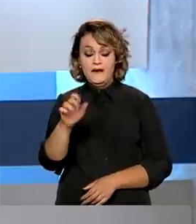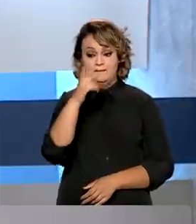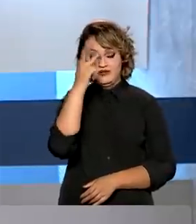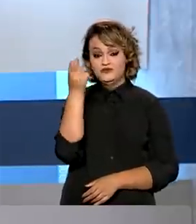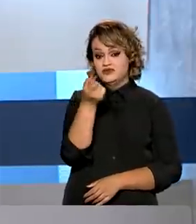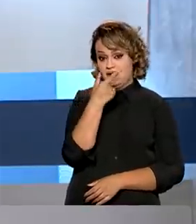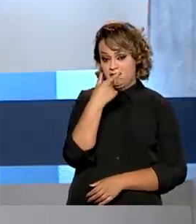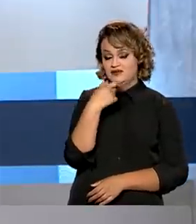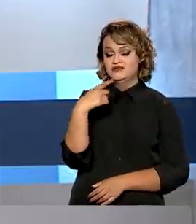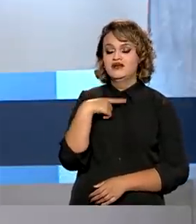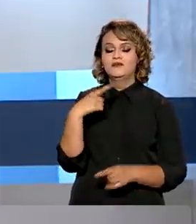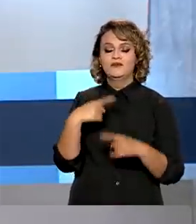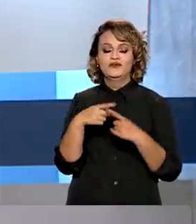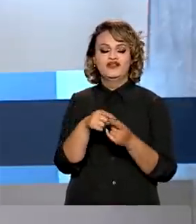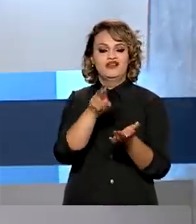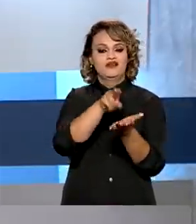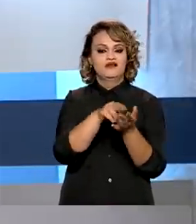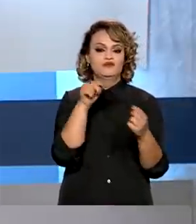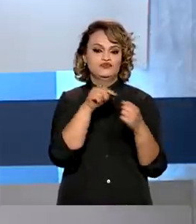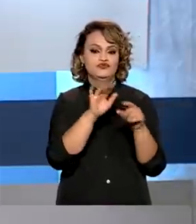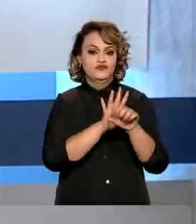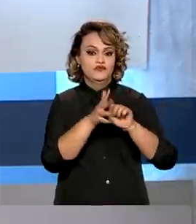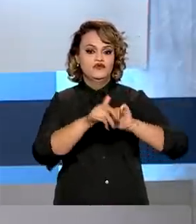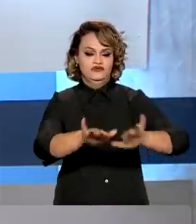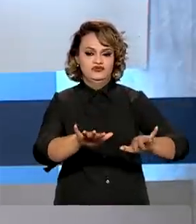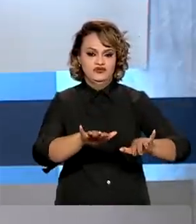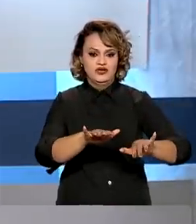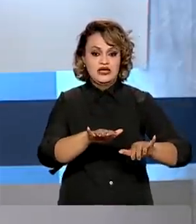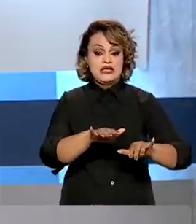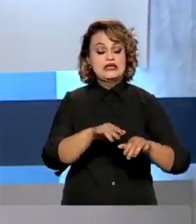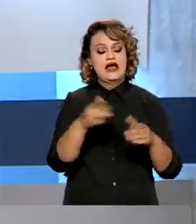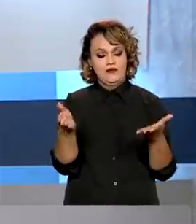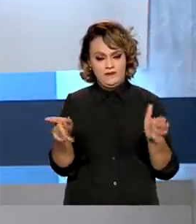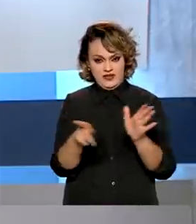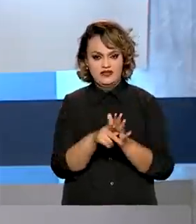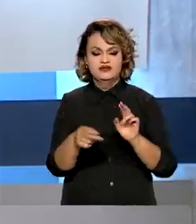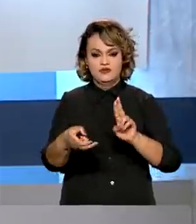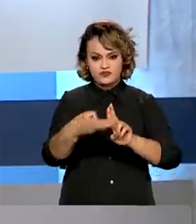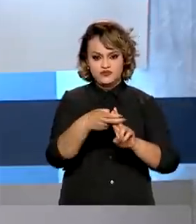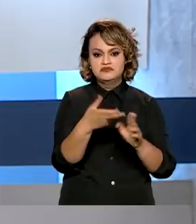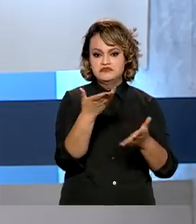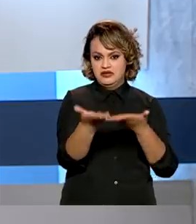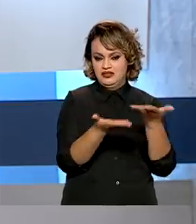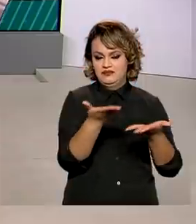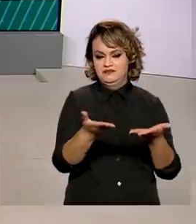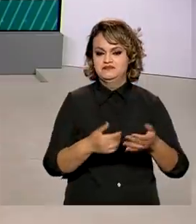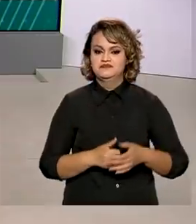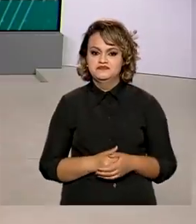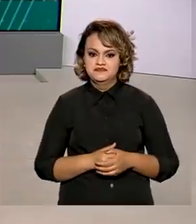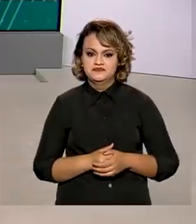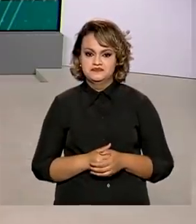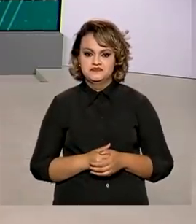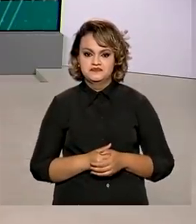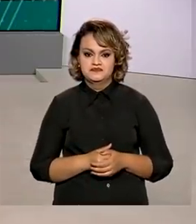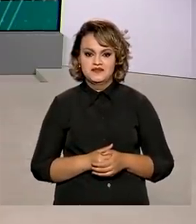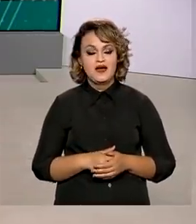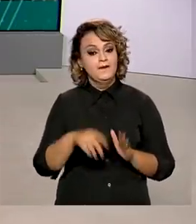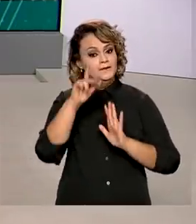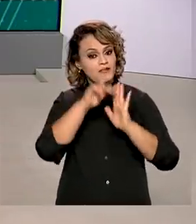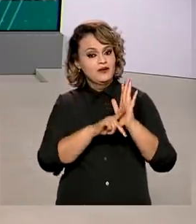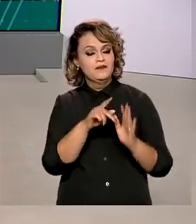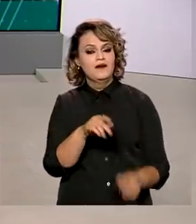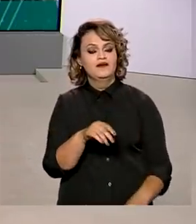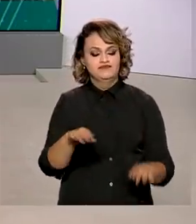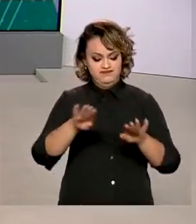covid-19 e foi o primeiro a ser incorporado ao SUS para tratar a doença. O programa